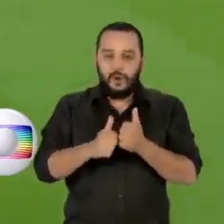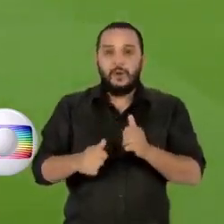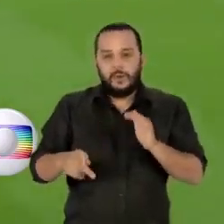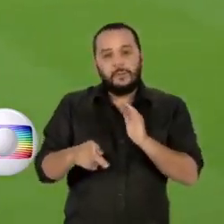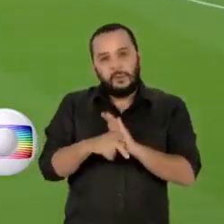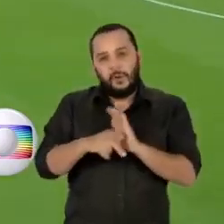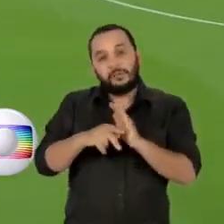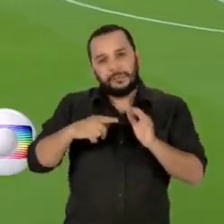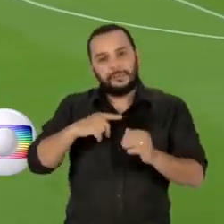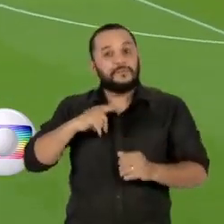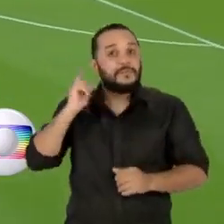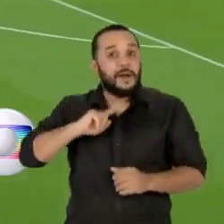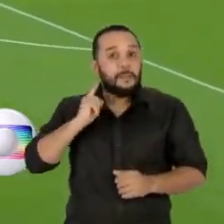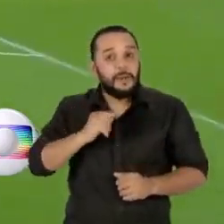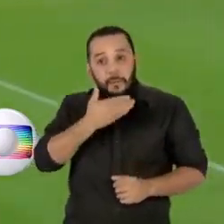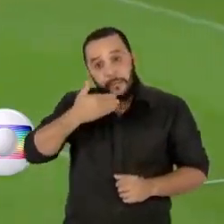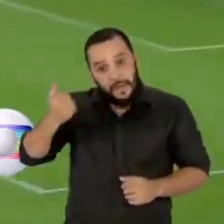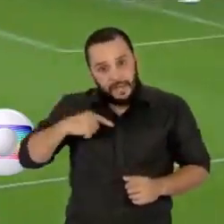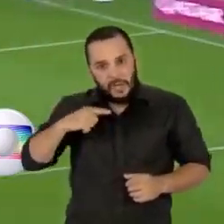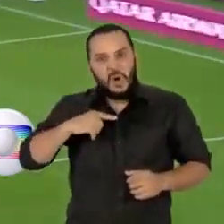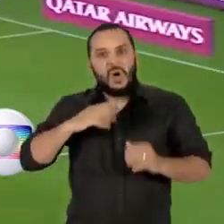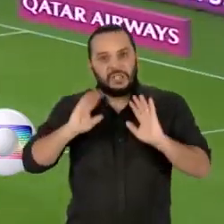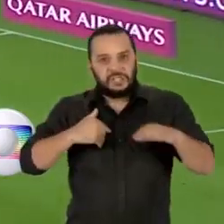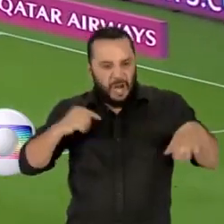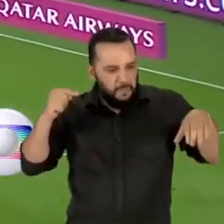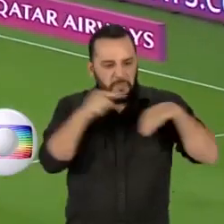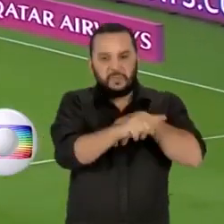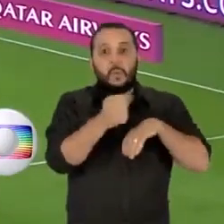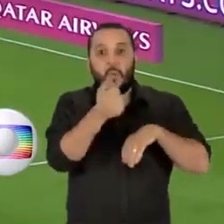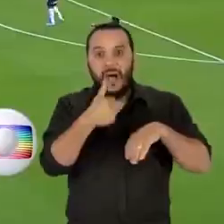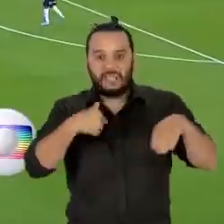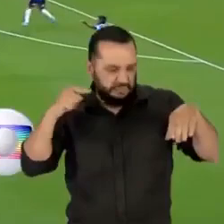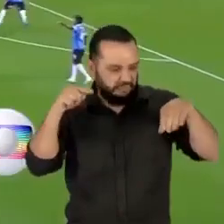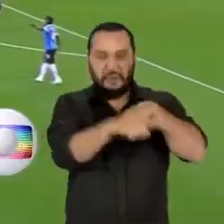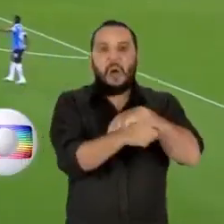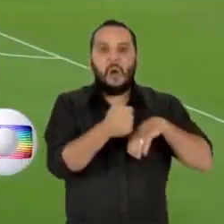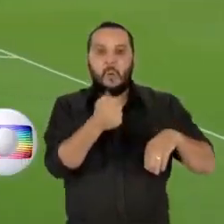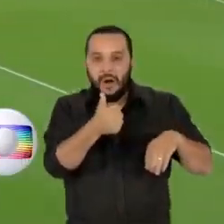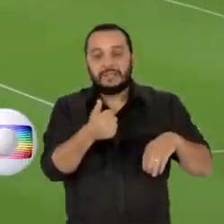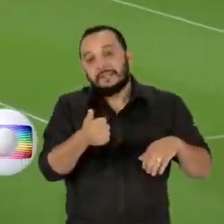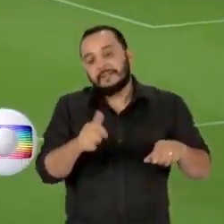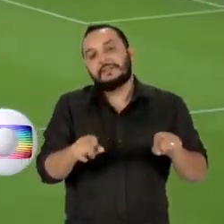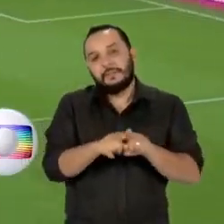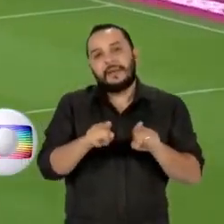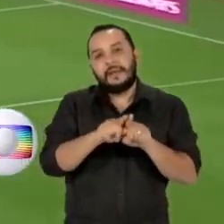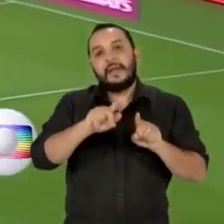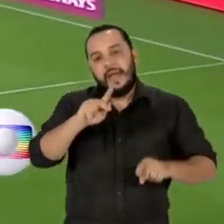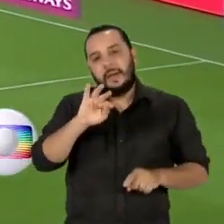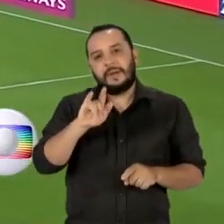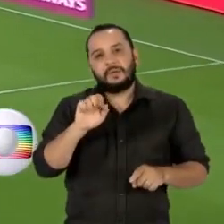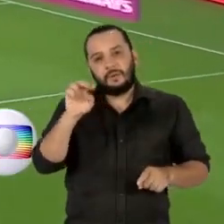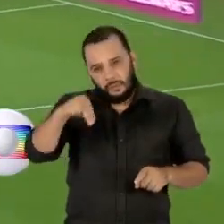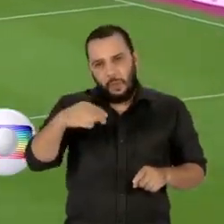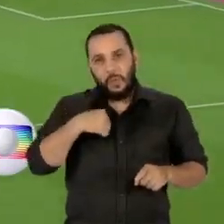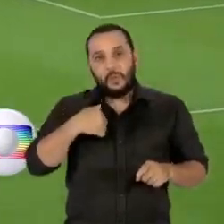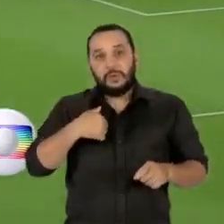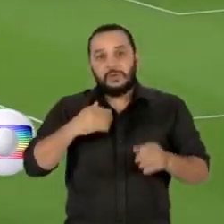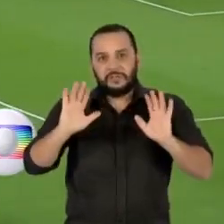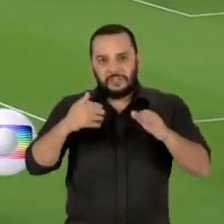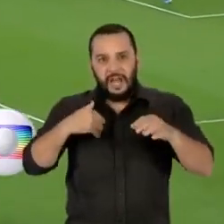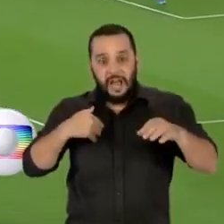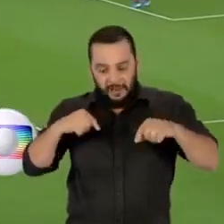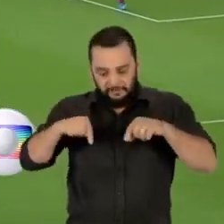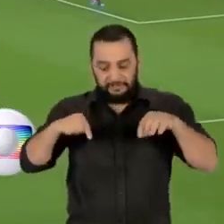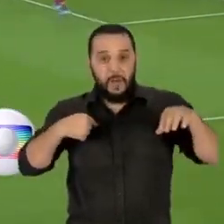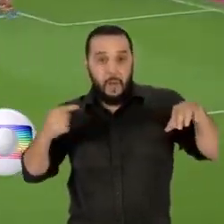melhor a partida pressionando o Grêmio e levando perigo ao gol de Paulo Vitor. Everton Ribeiro aproveitou o rebote do goleiro gremista e chutou de